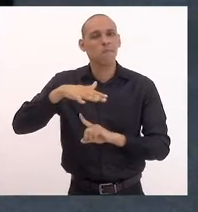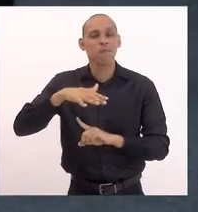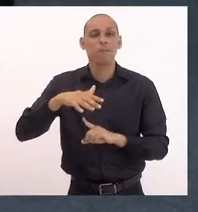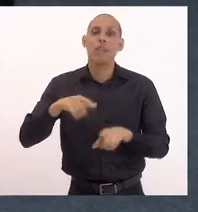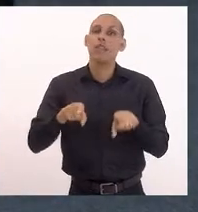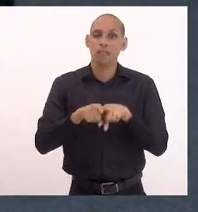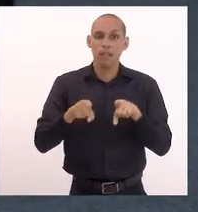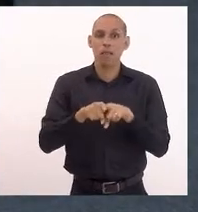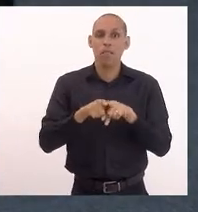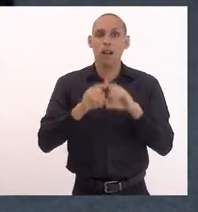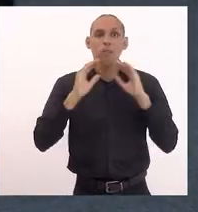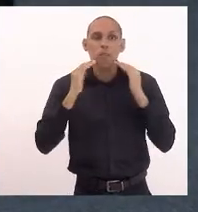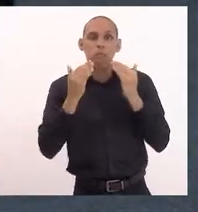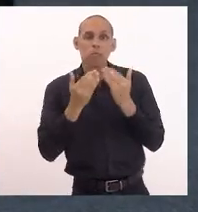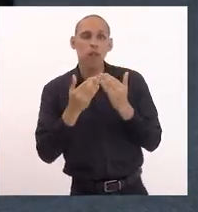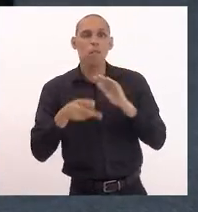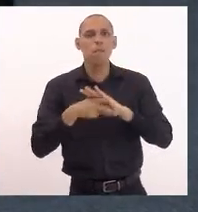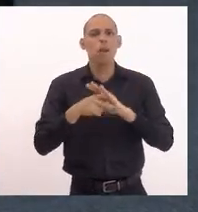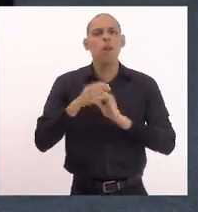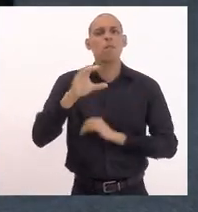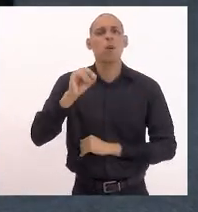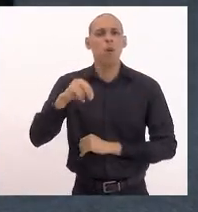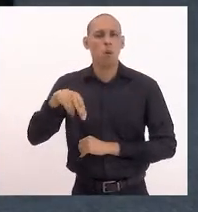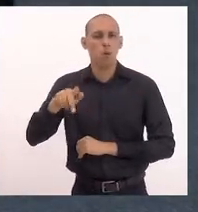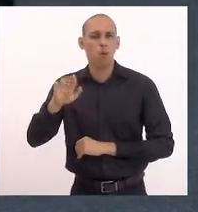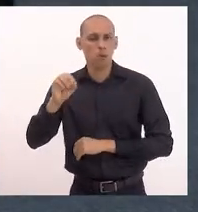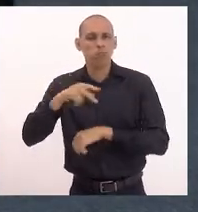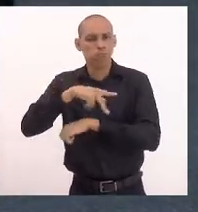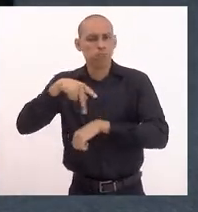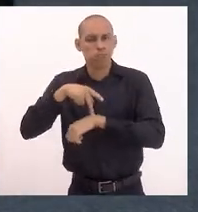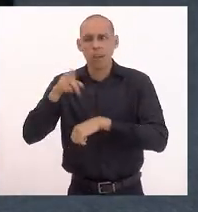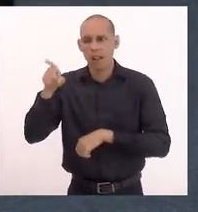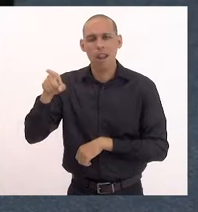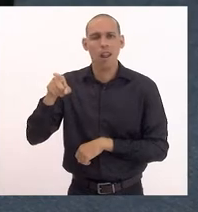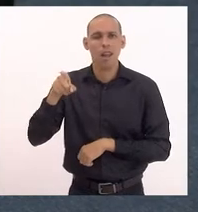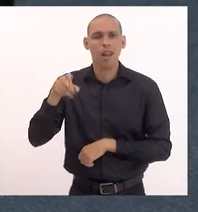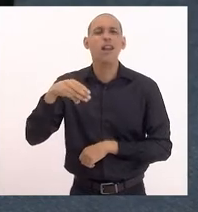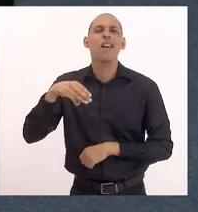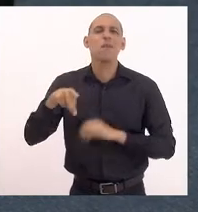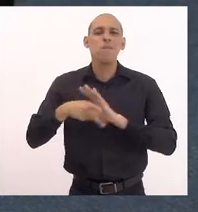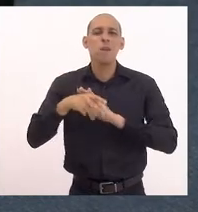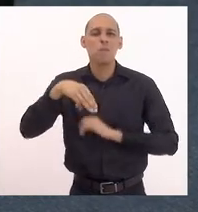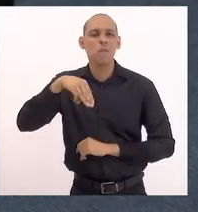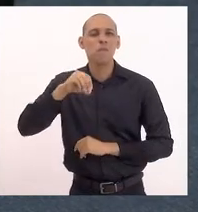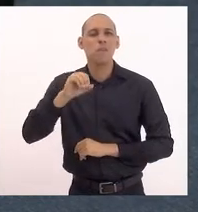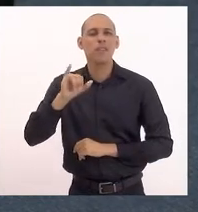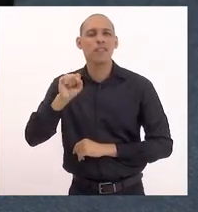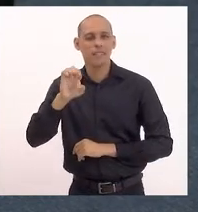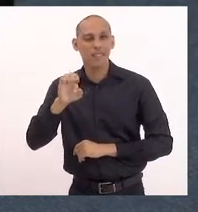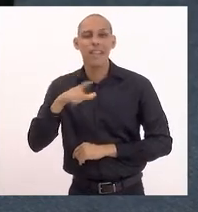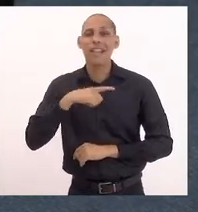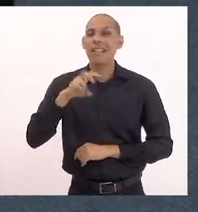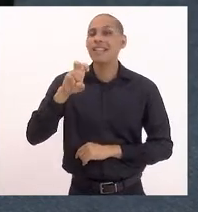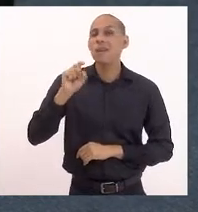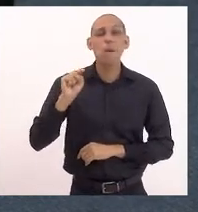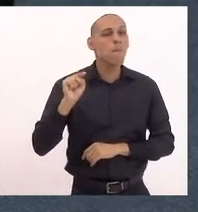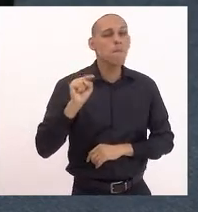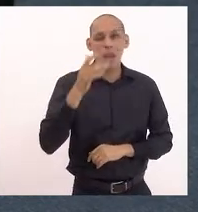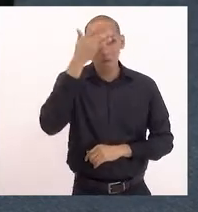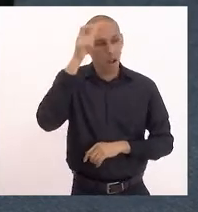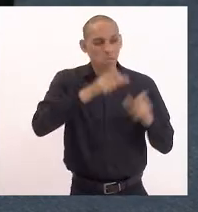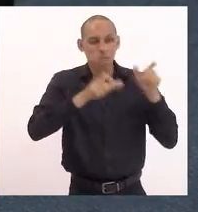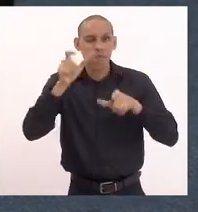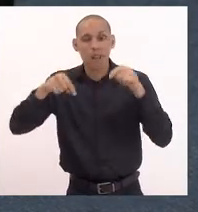a qual o Moís Cabangambê fazia parte, ela tem mais de 5 mil membros aqui só no nosso